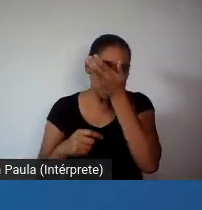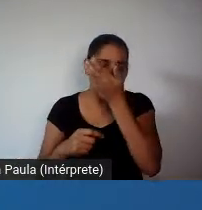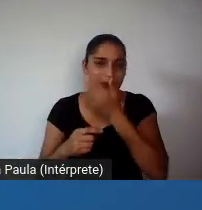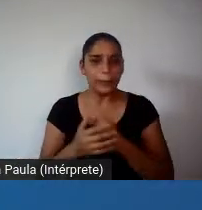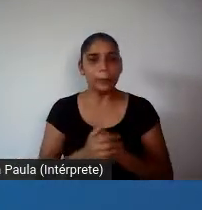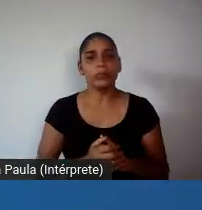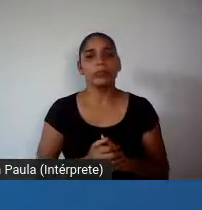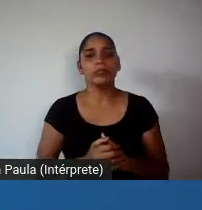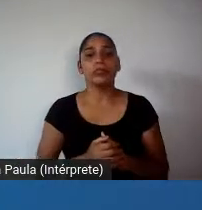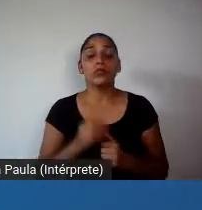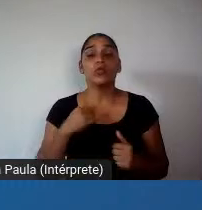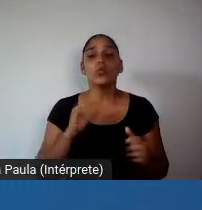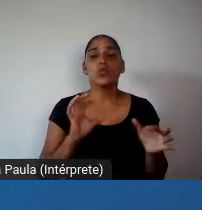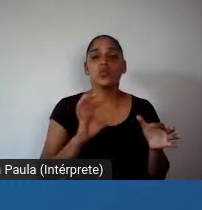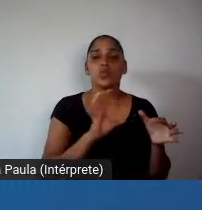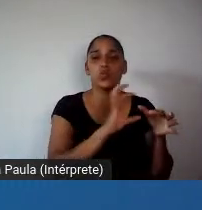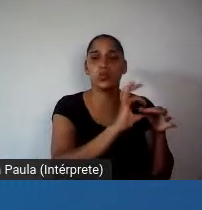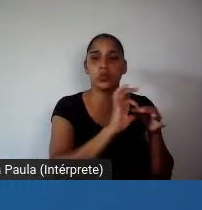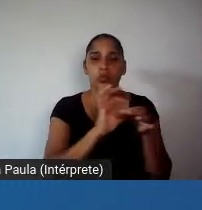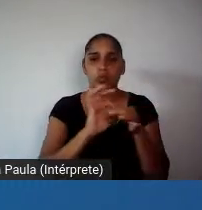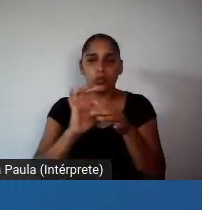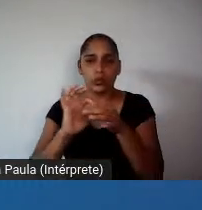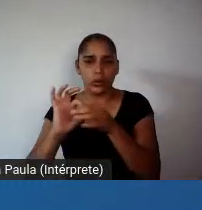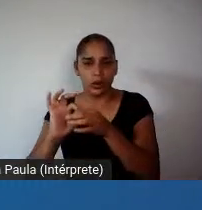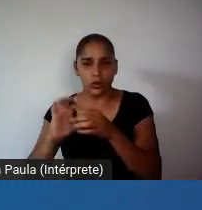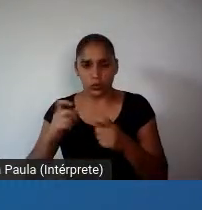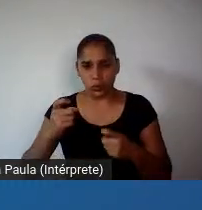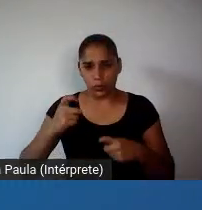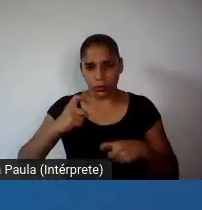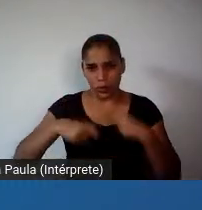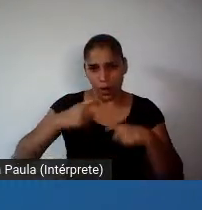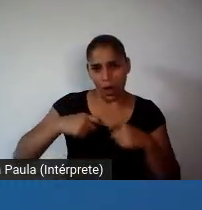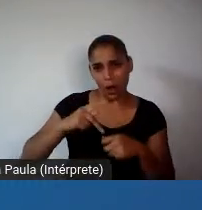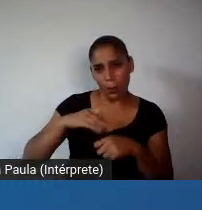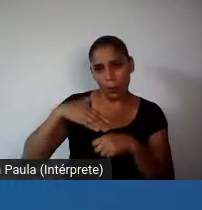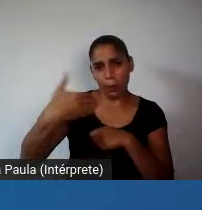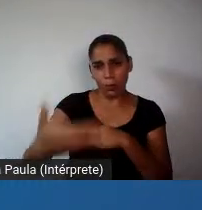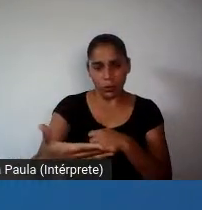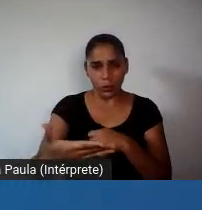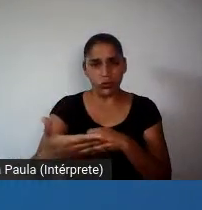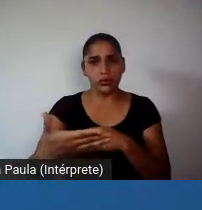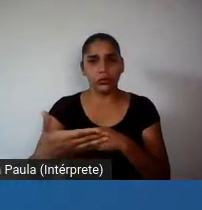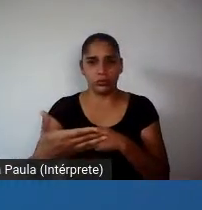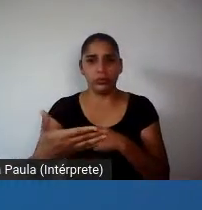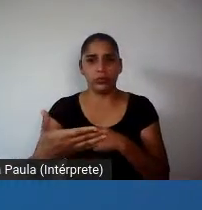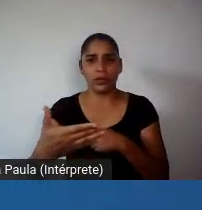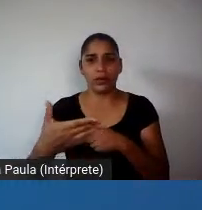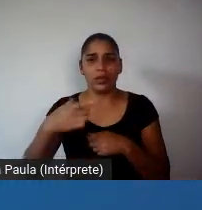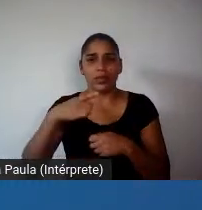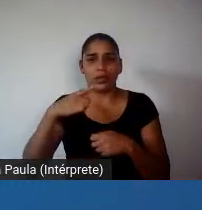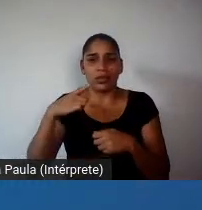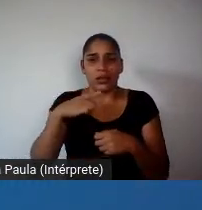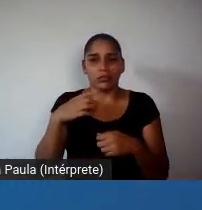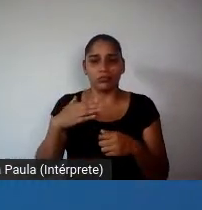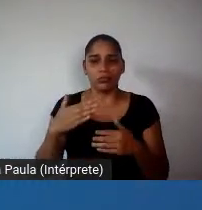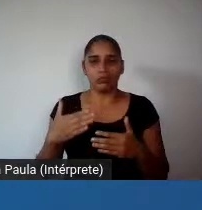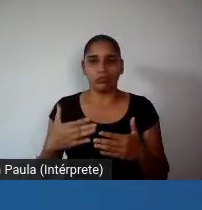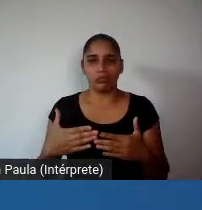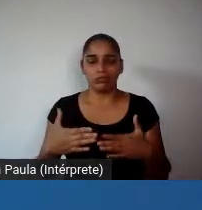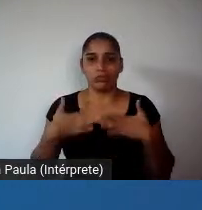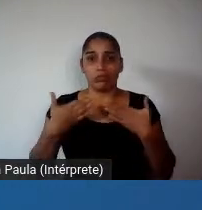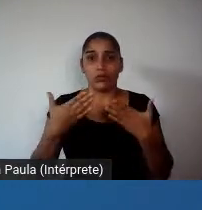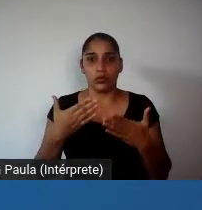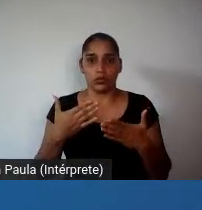contexto do pós-guerra, houve quase que um pacto em cima de